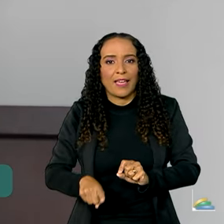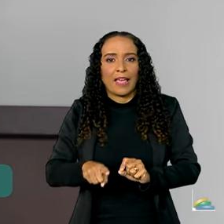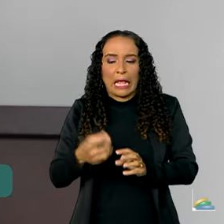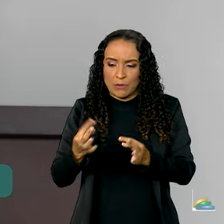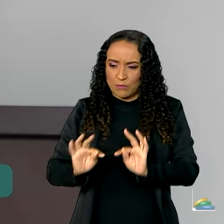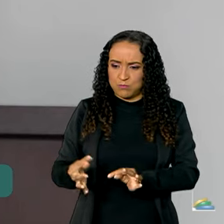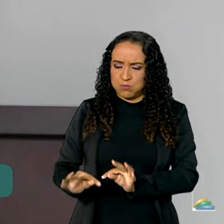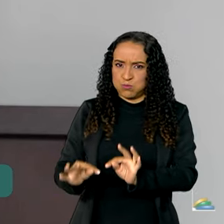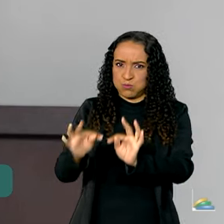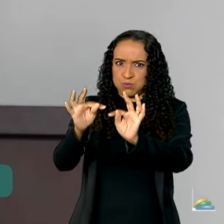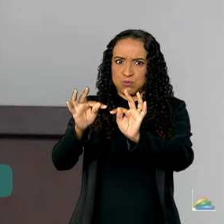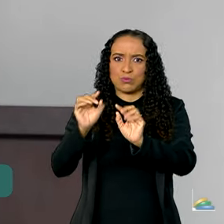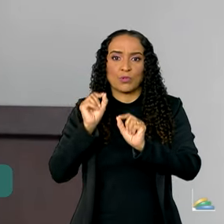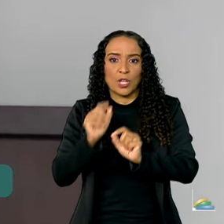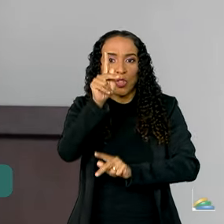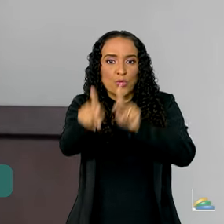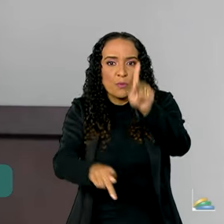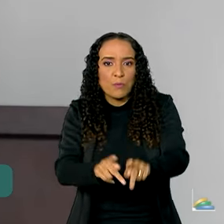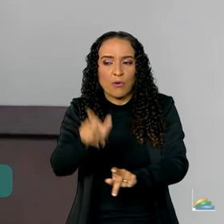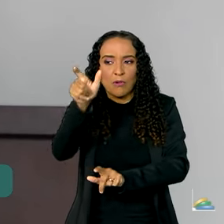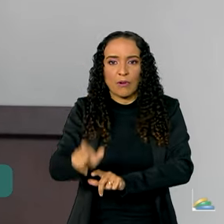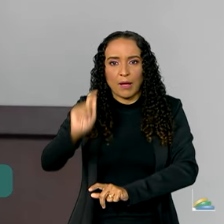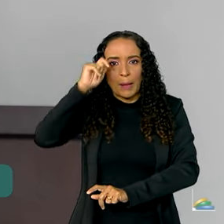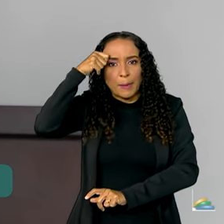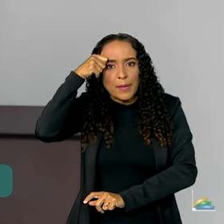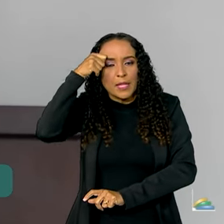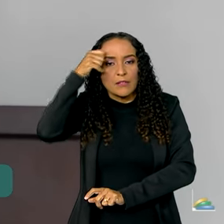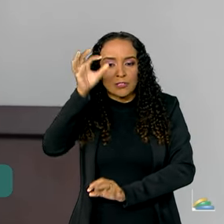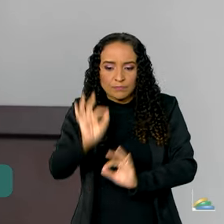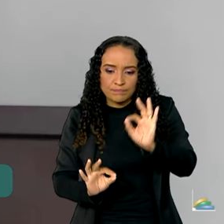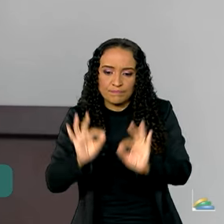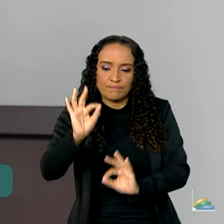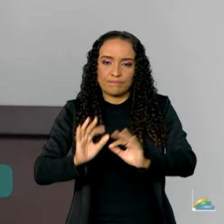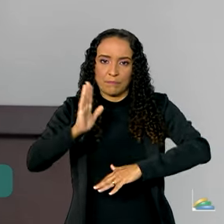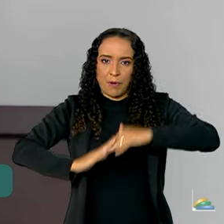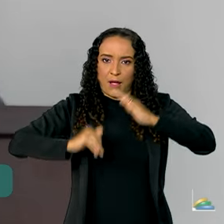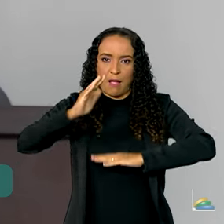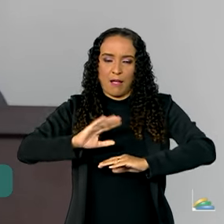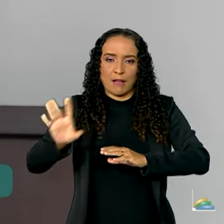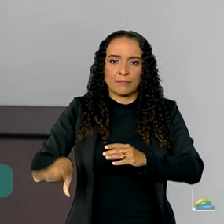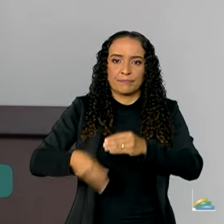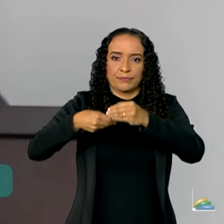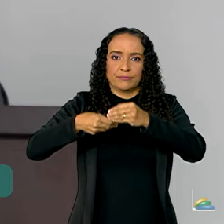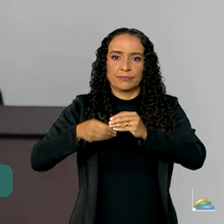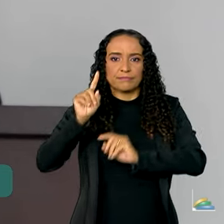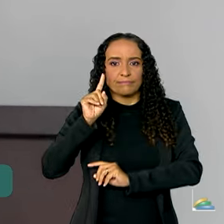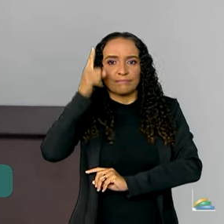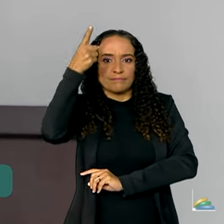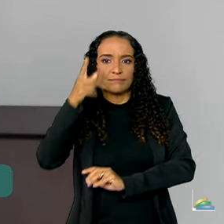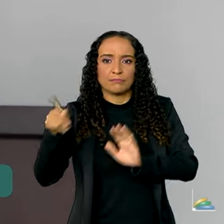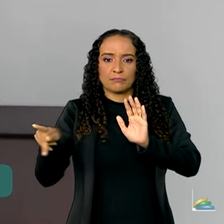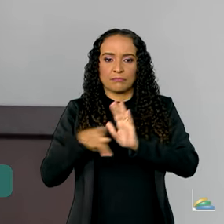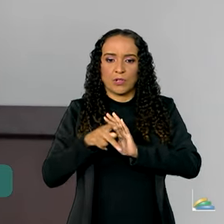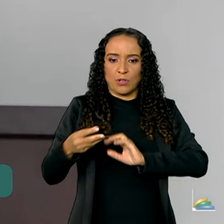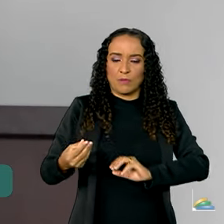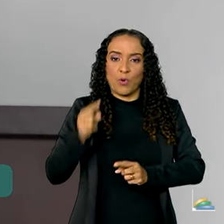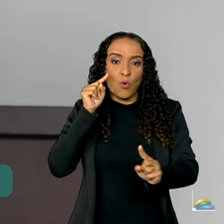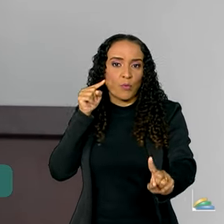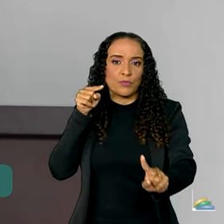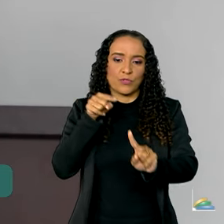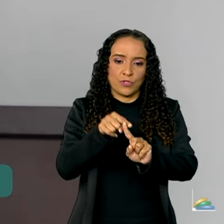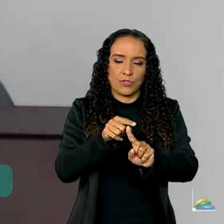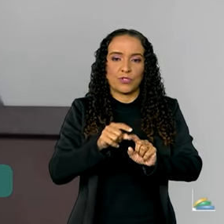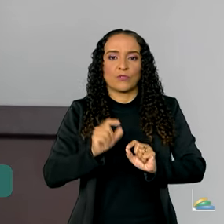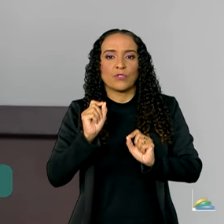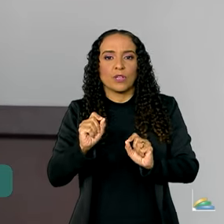tecnologia do povo negro na construção do seu ideário, ideário e seu objetivo